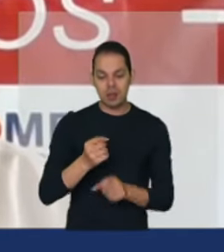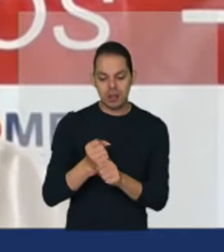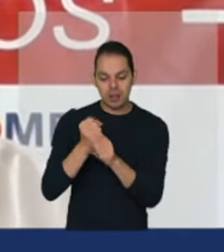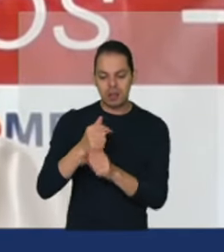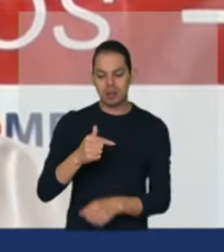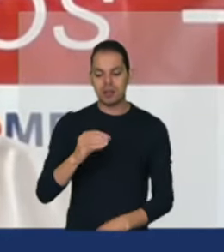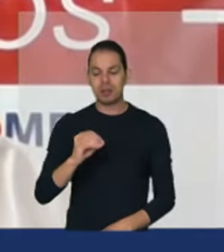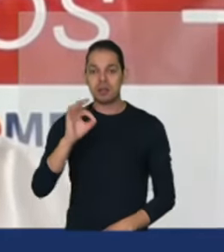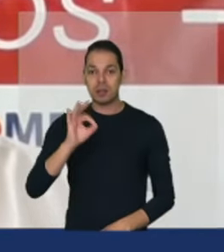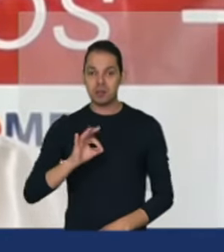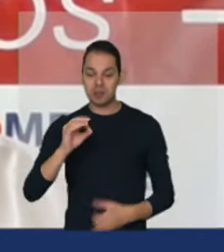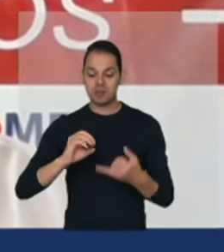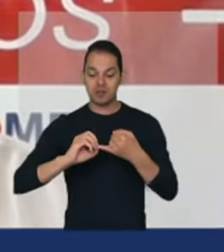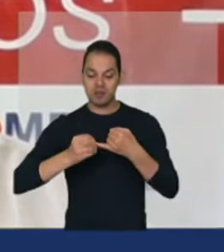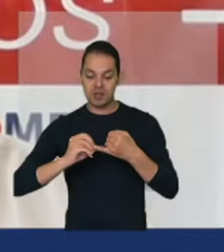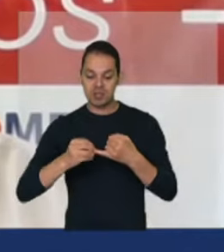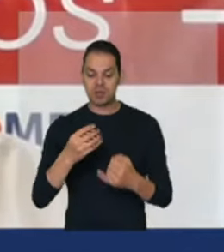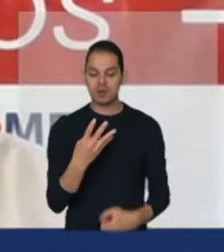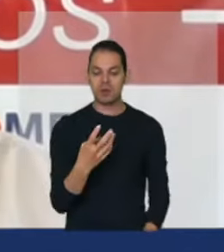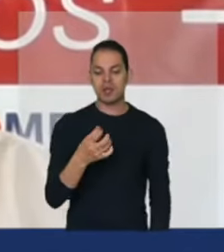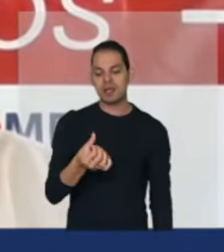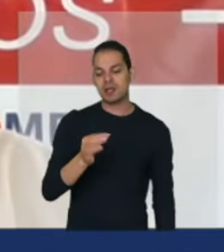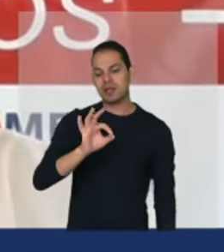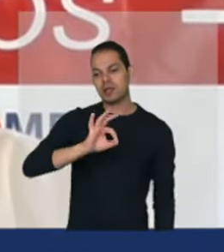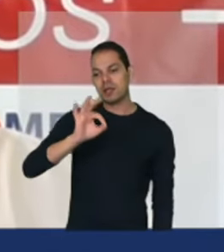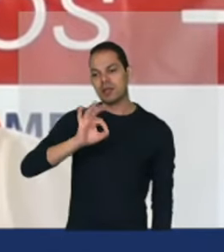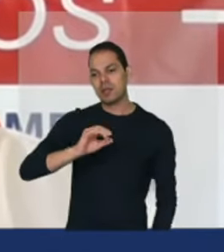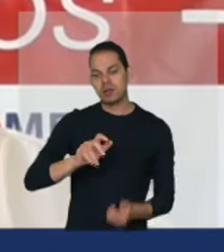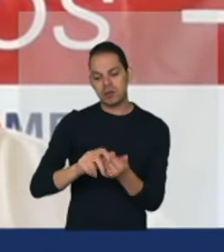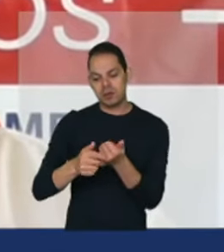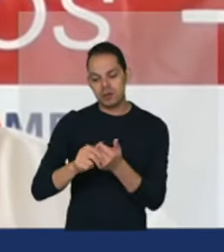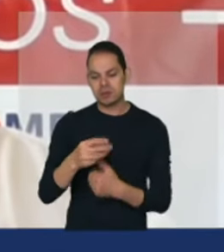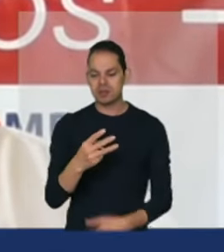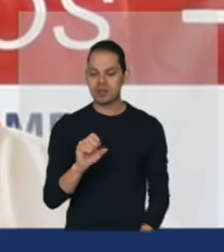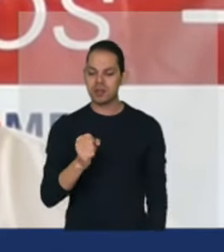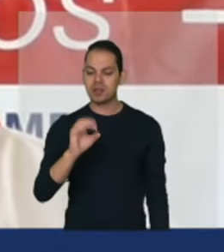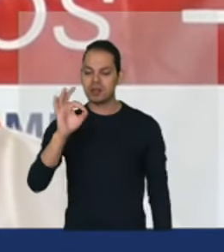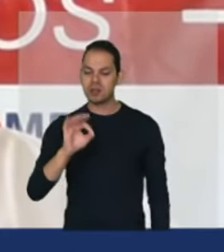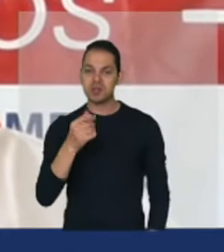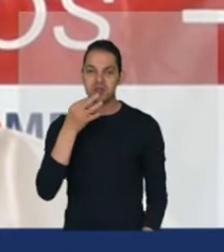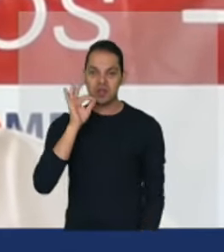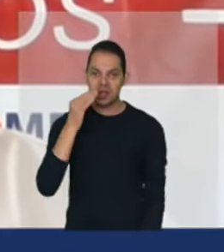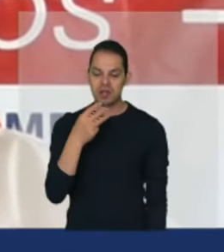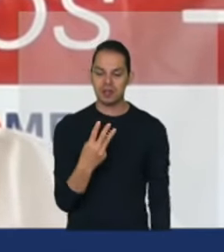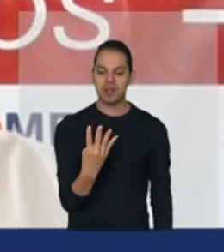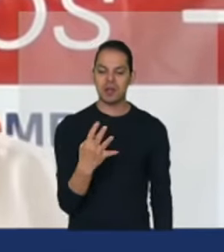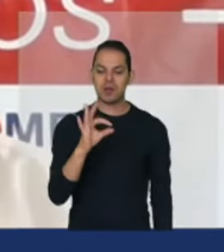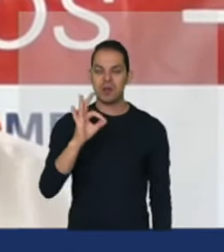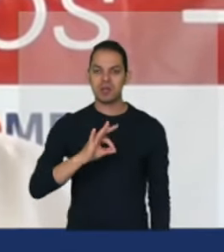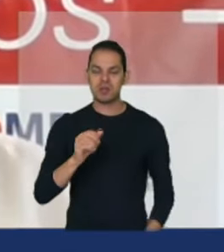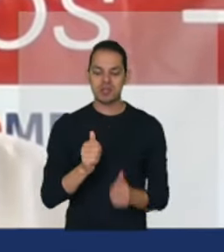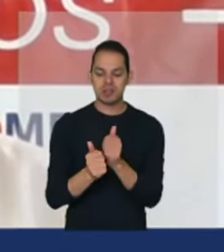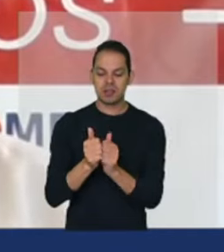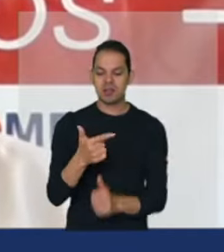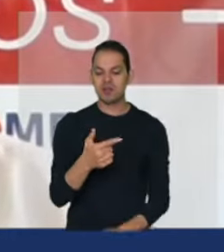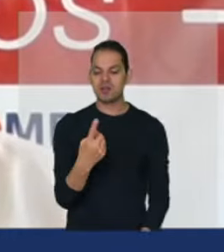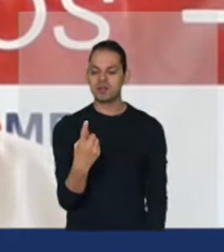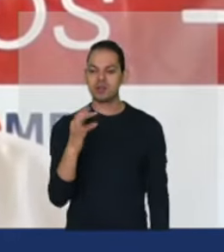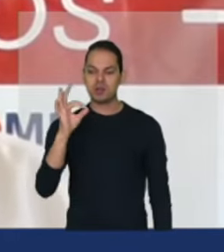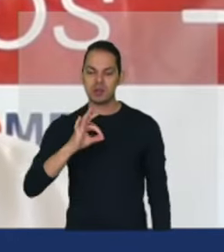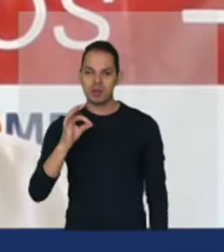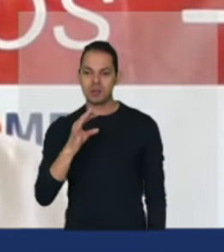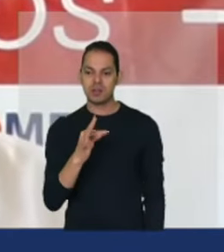feijão 46% do milho 38% do café 34% do arroz 21% do trigo